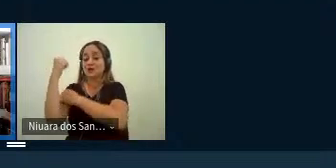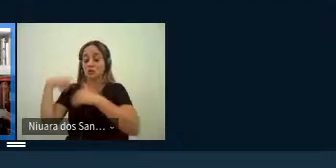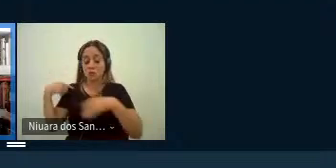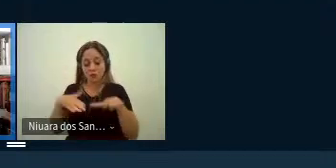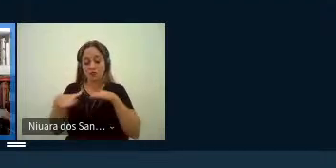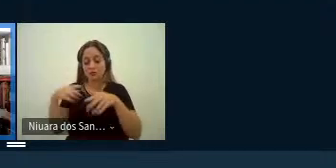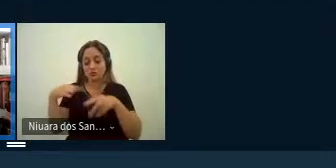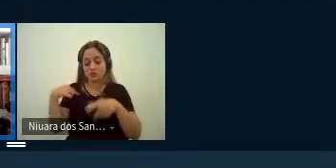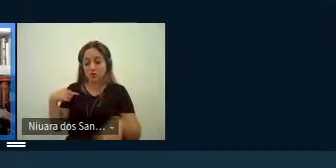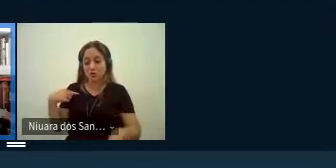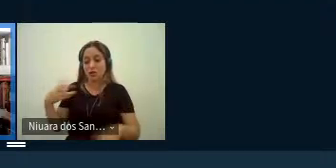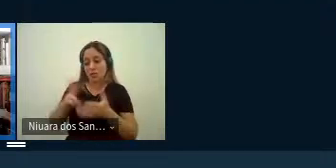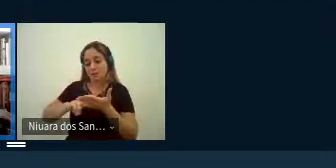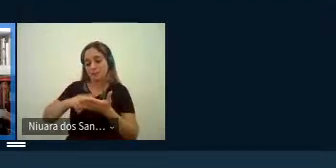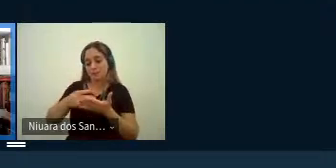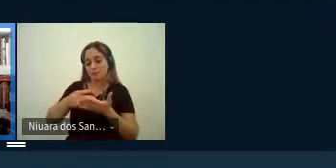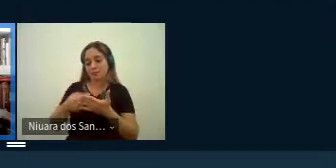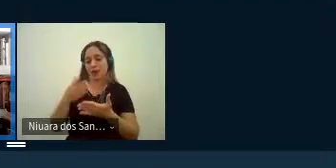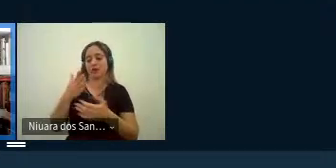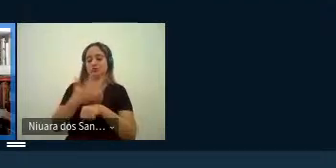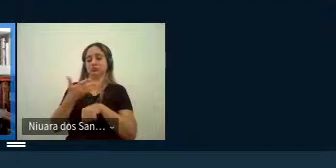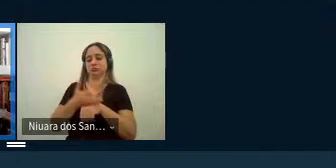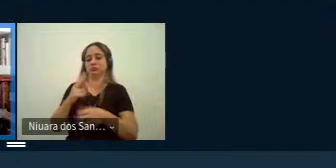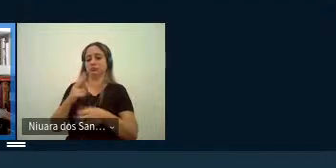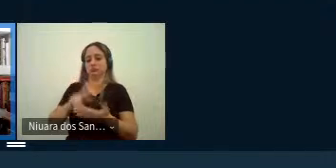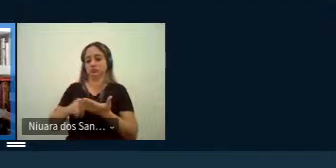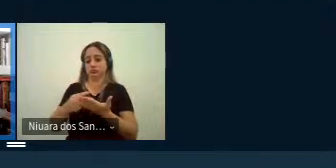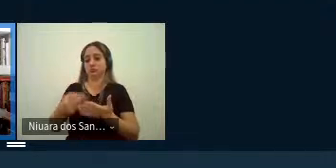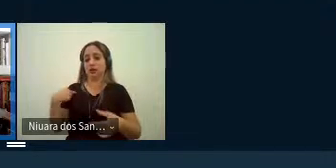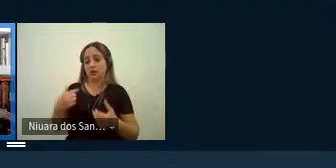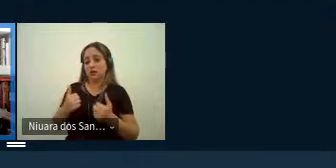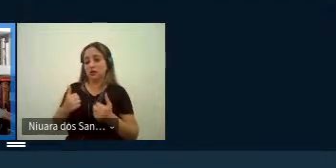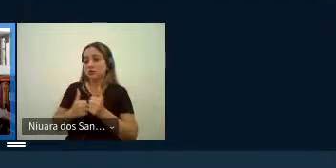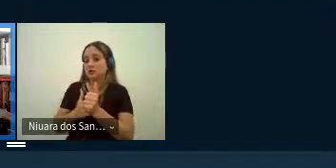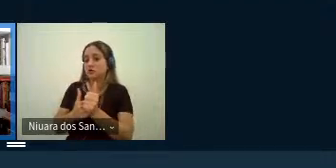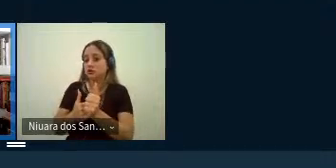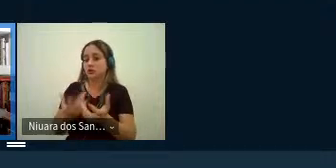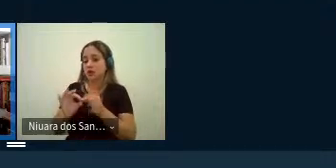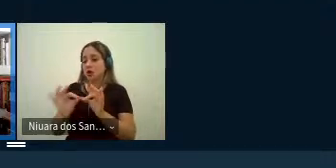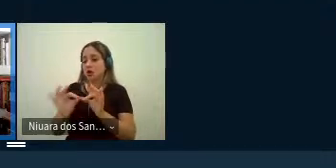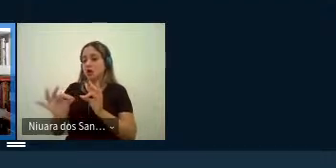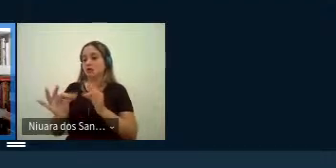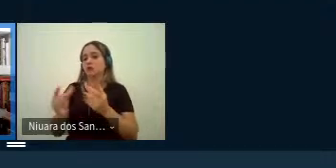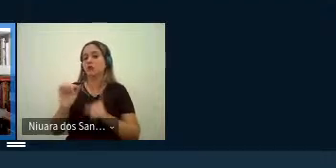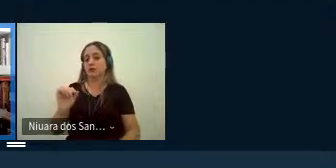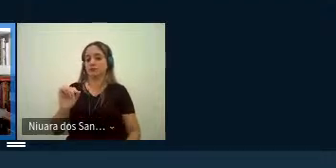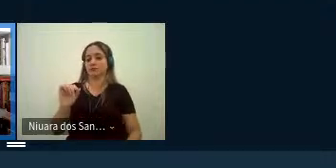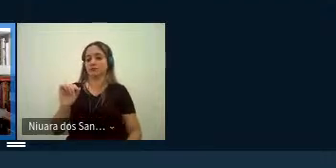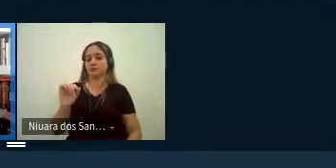e na prática da tradução que por conseguinte estendeu a própria a própria